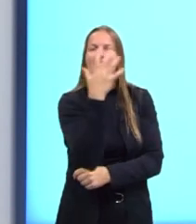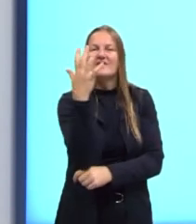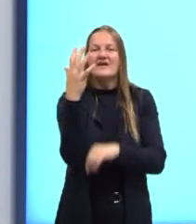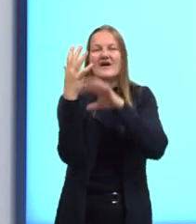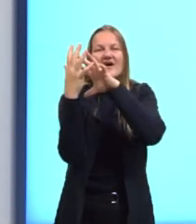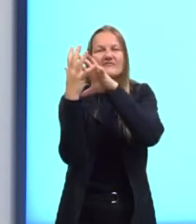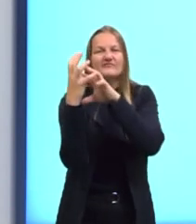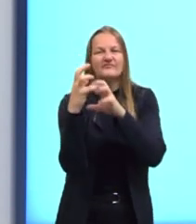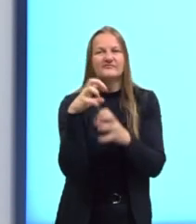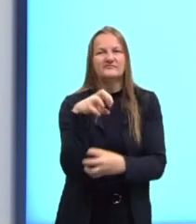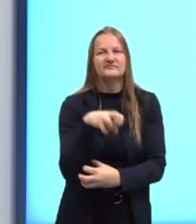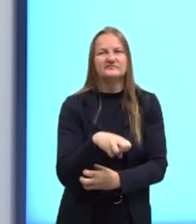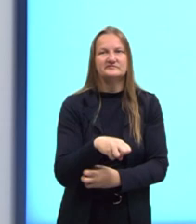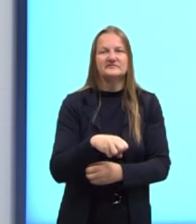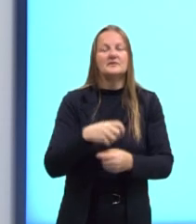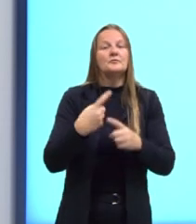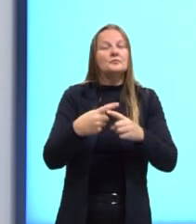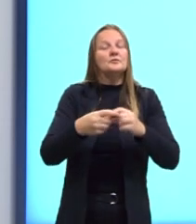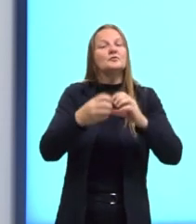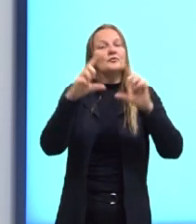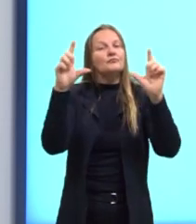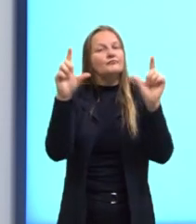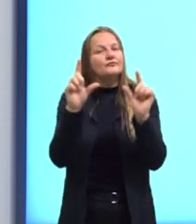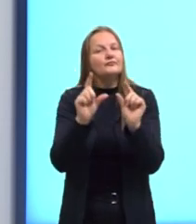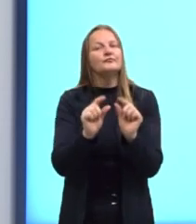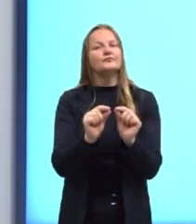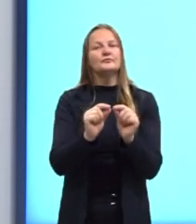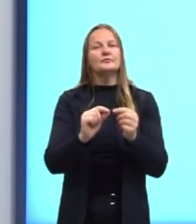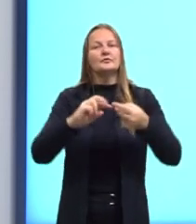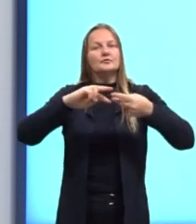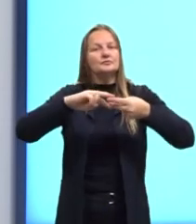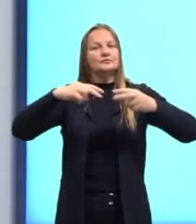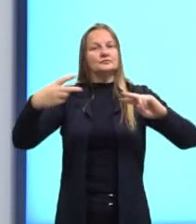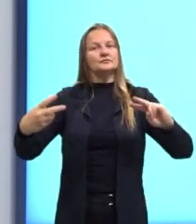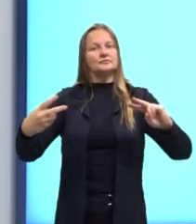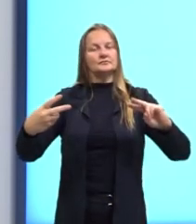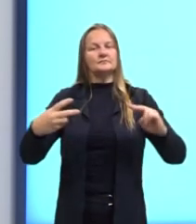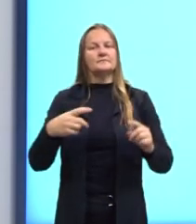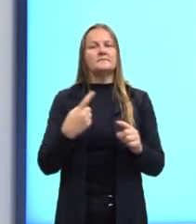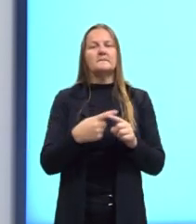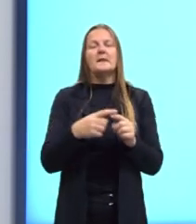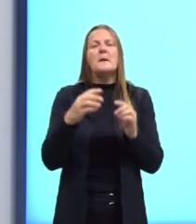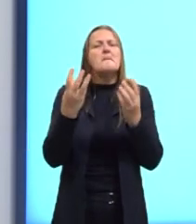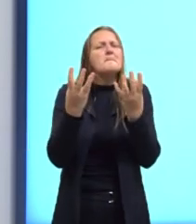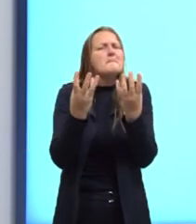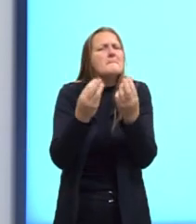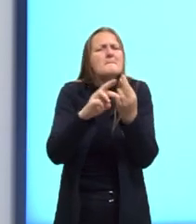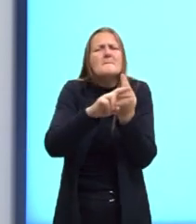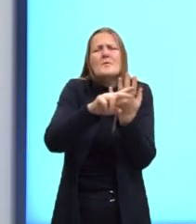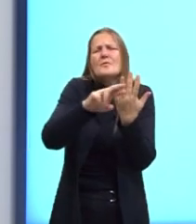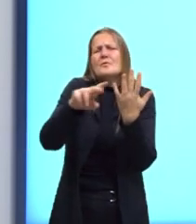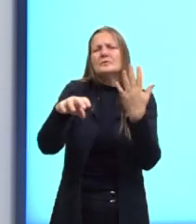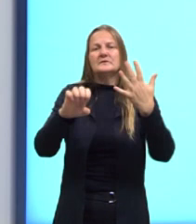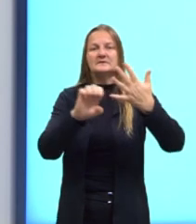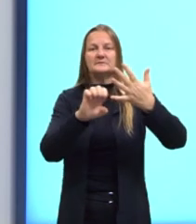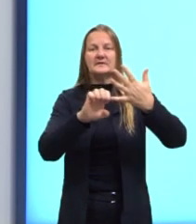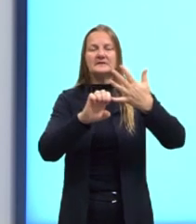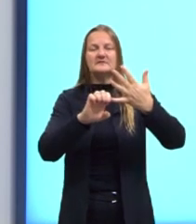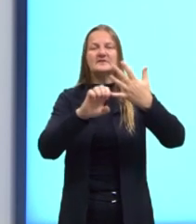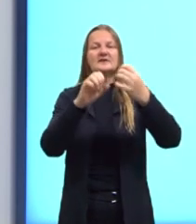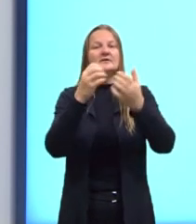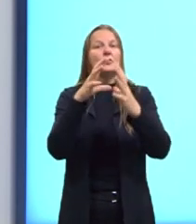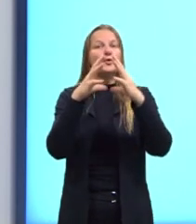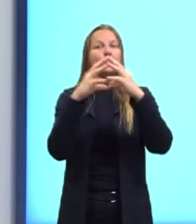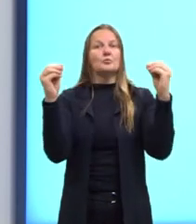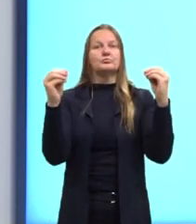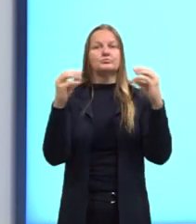da diversidade genética de várias espécies. Muitas já foram extintas, enquanto outras,